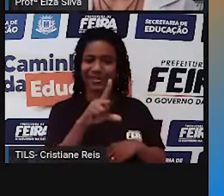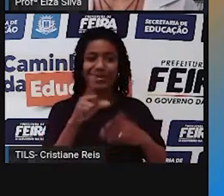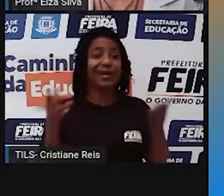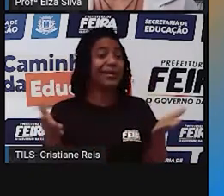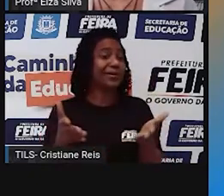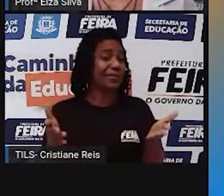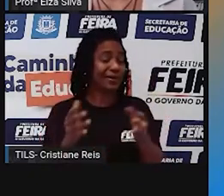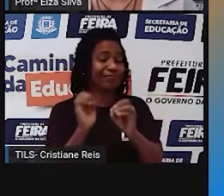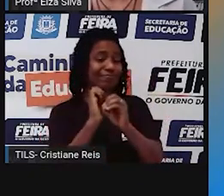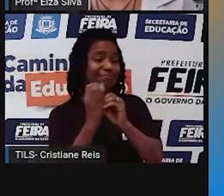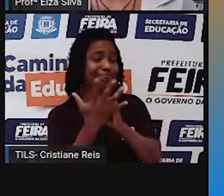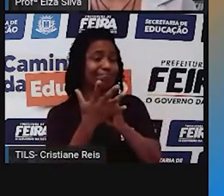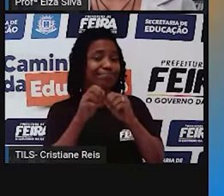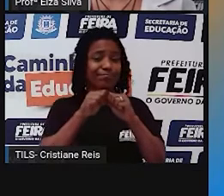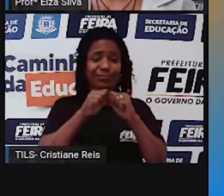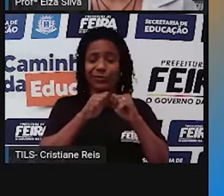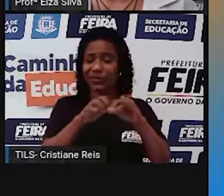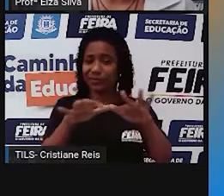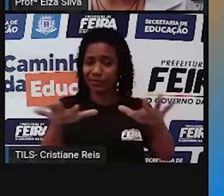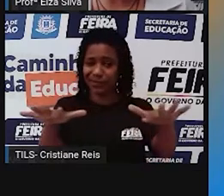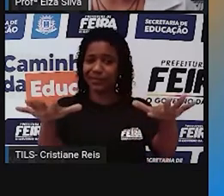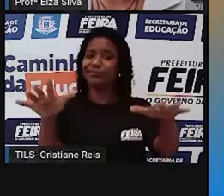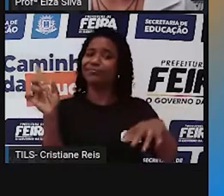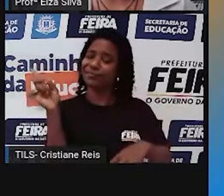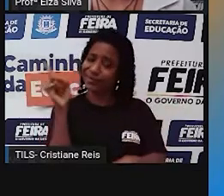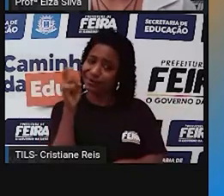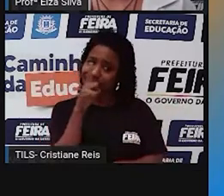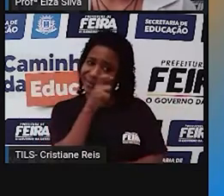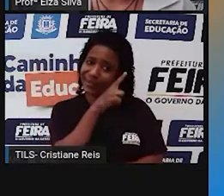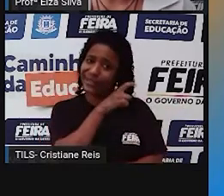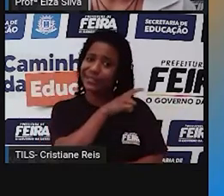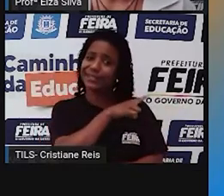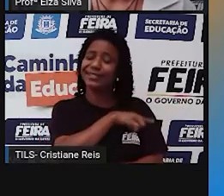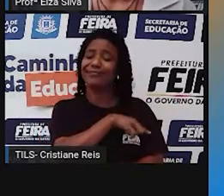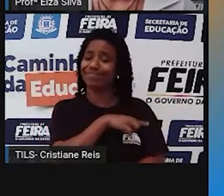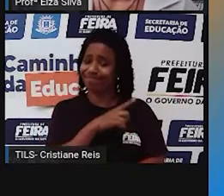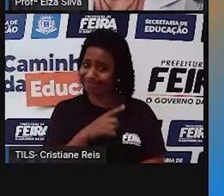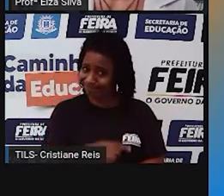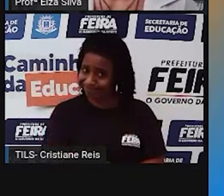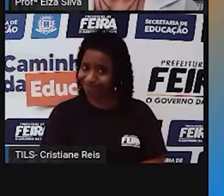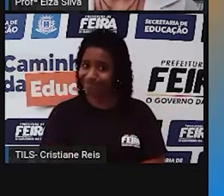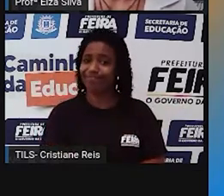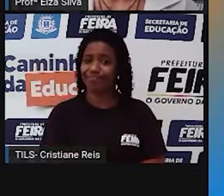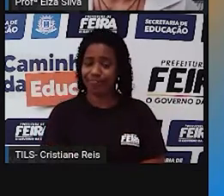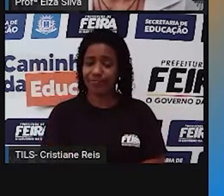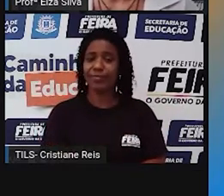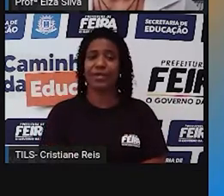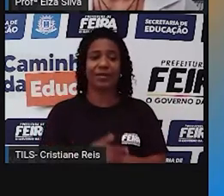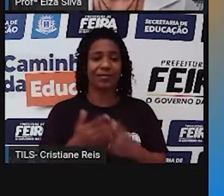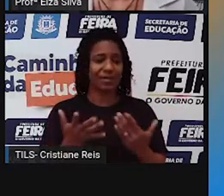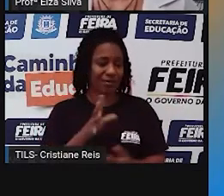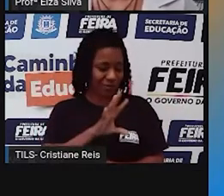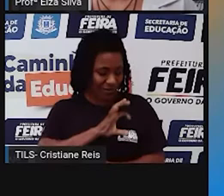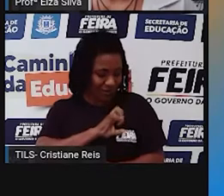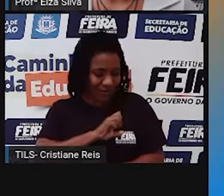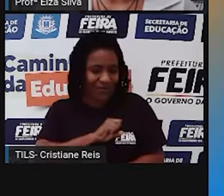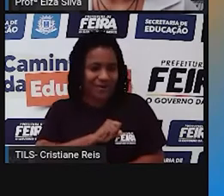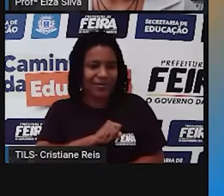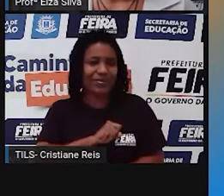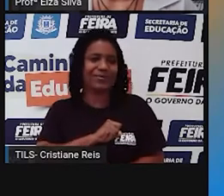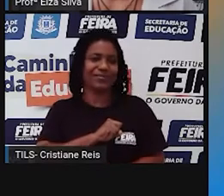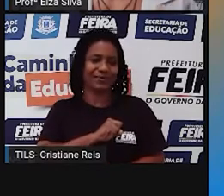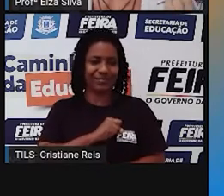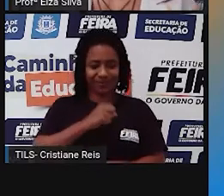E essa pandemia tem nos colocado muitos desafios, não é verdade? Só o amor a nós